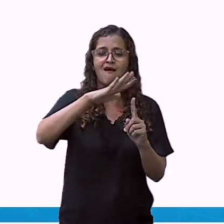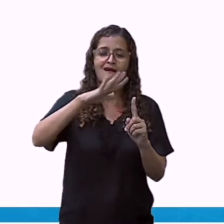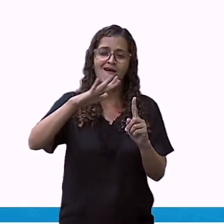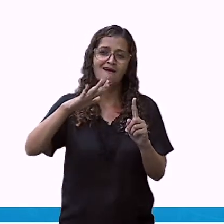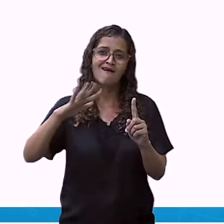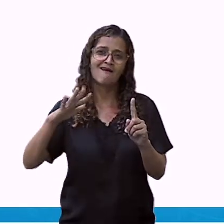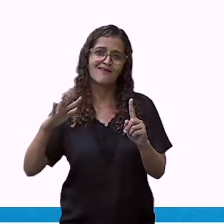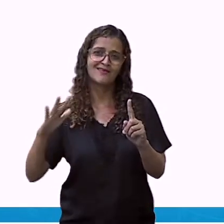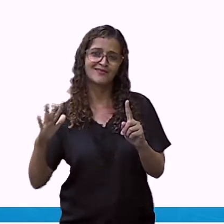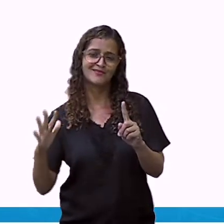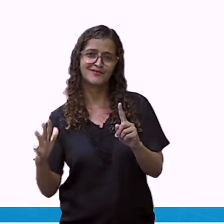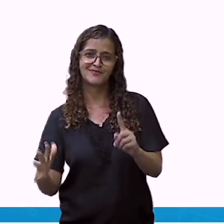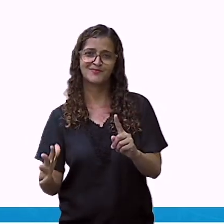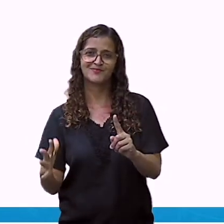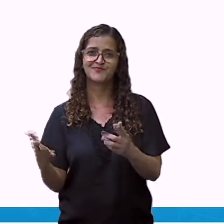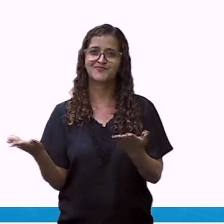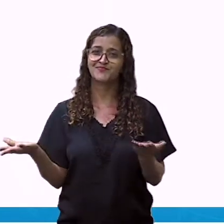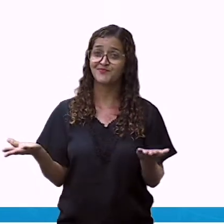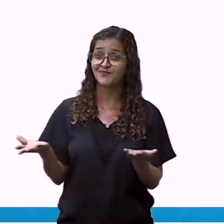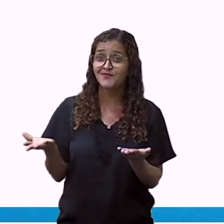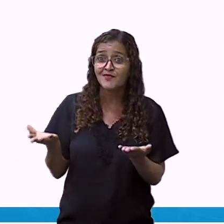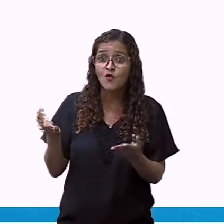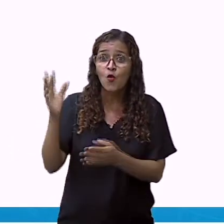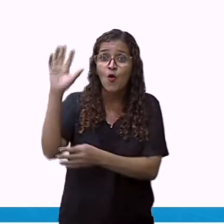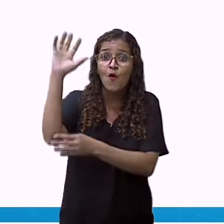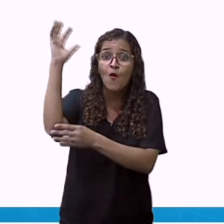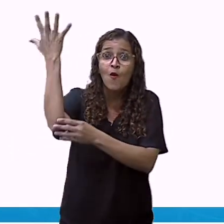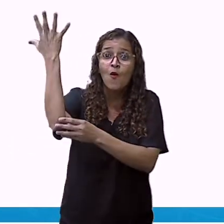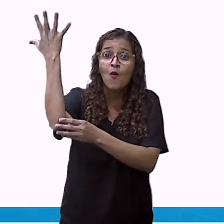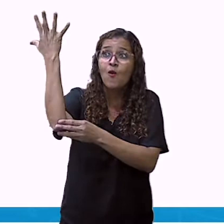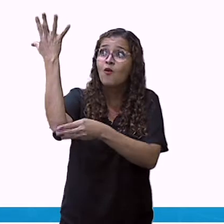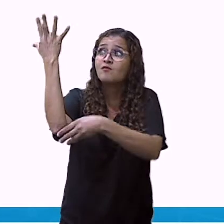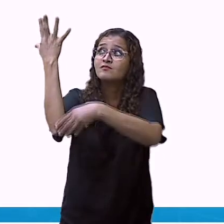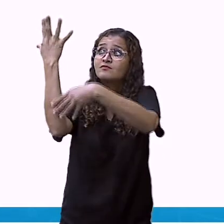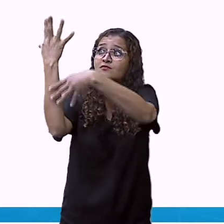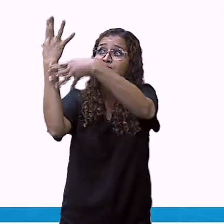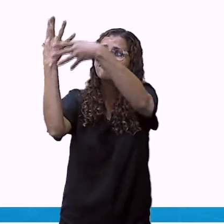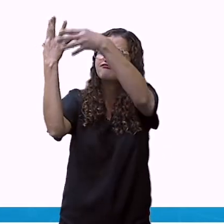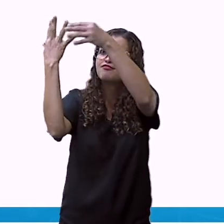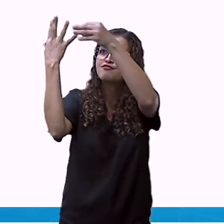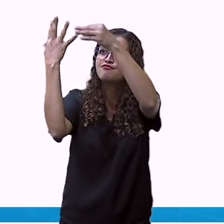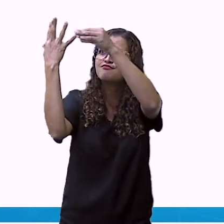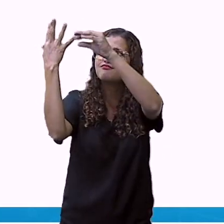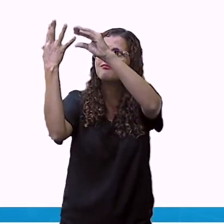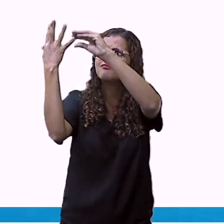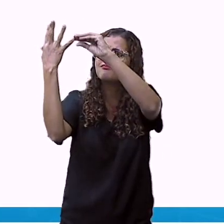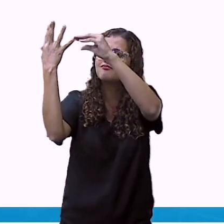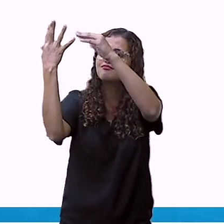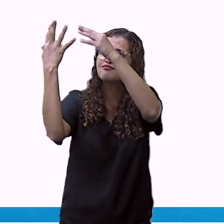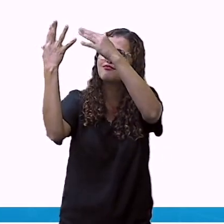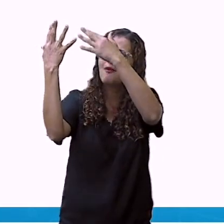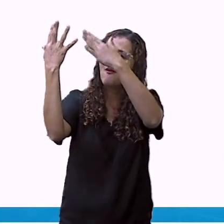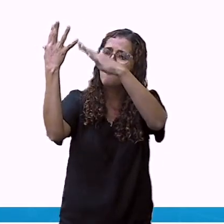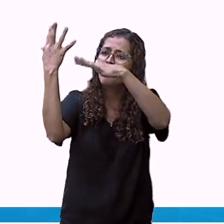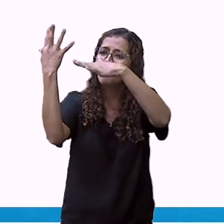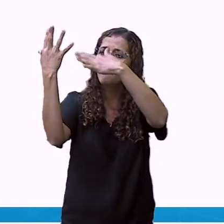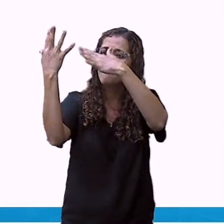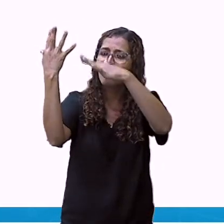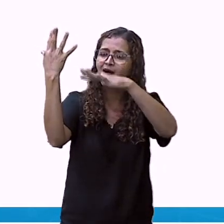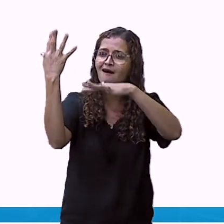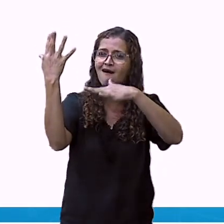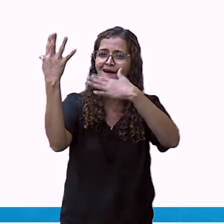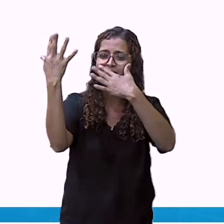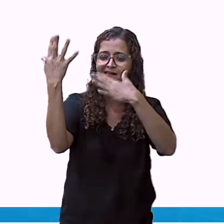outono. Outono, as folhas das árvores começam a cair, ficando com cores amarelas